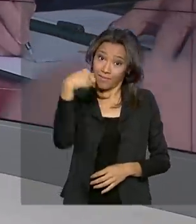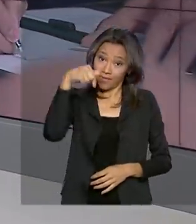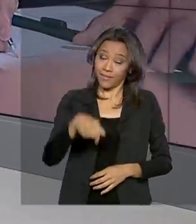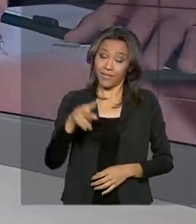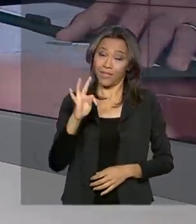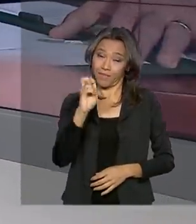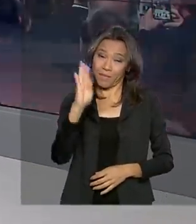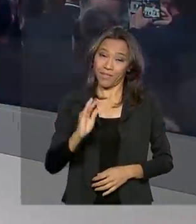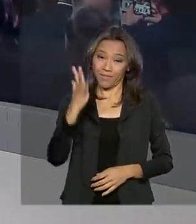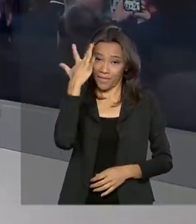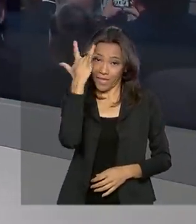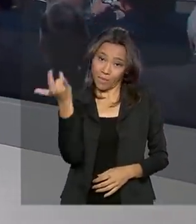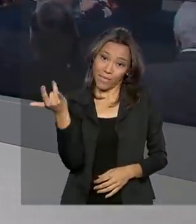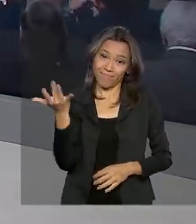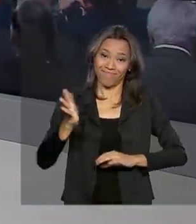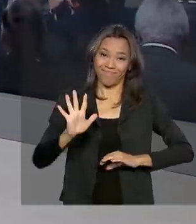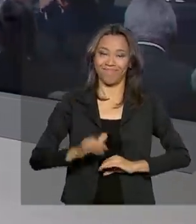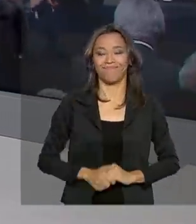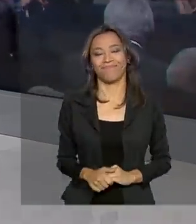TV Brasil. e até amanhã.